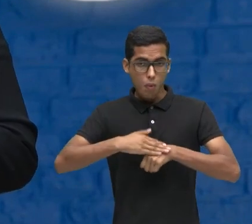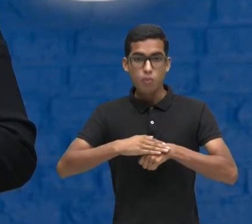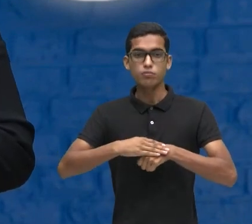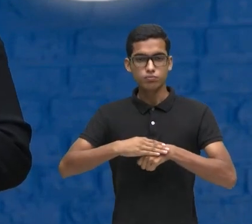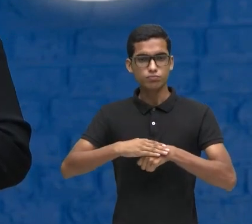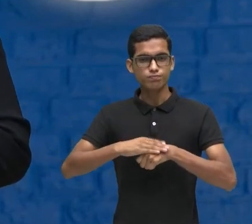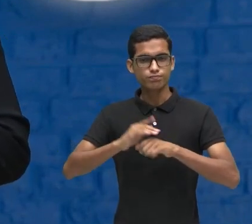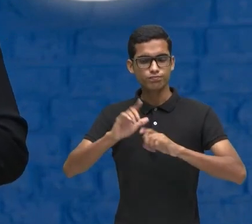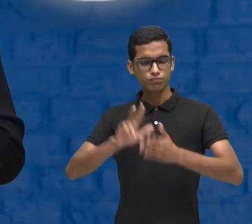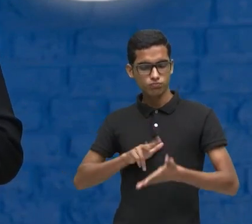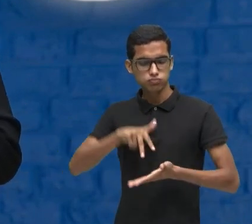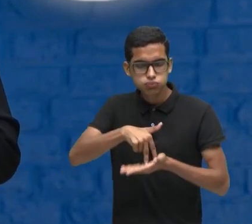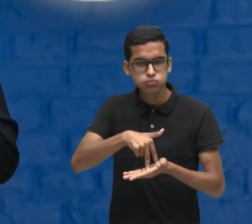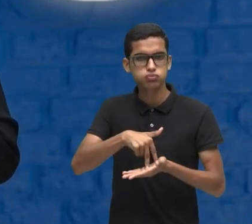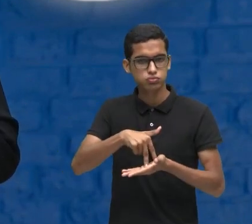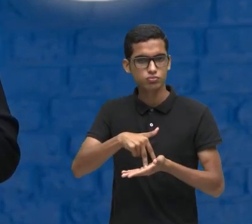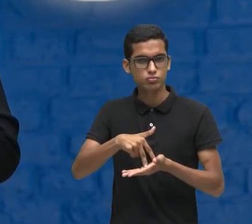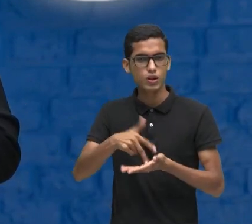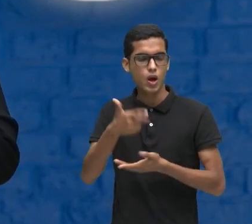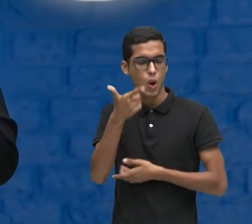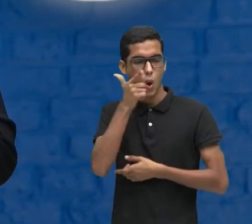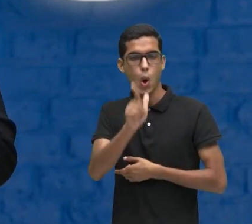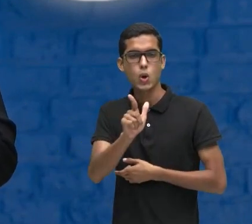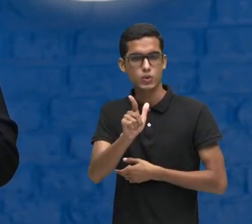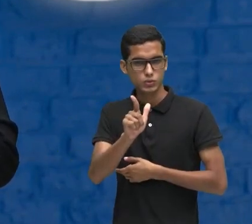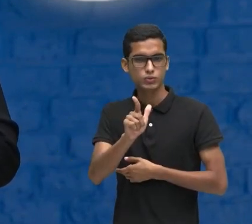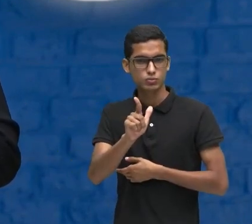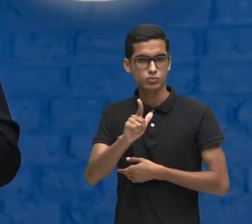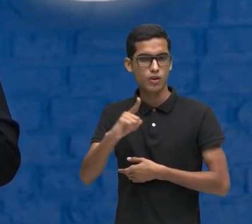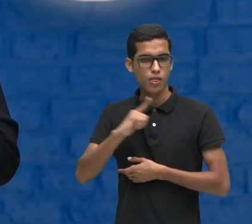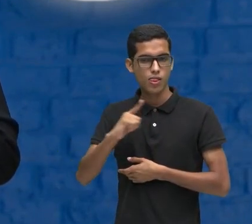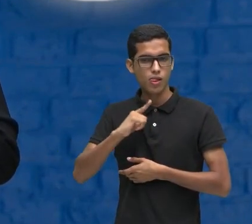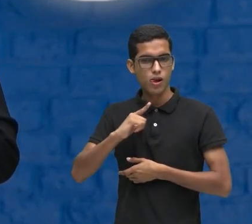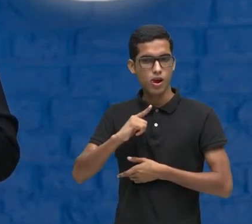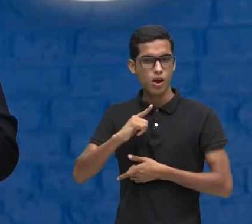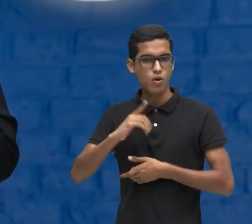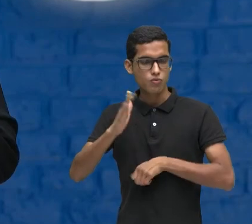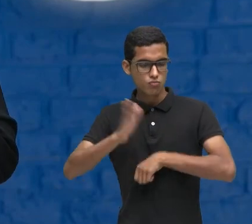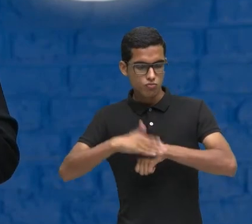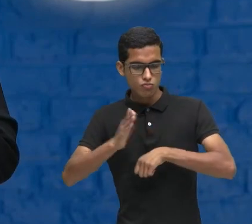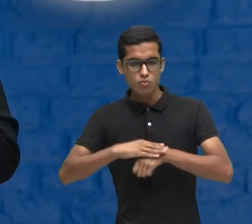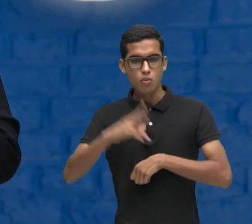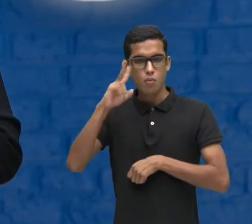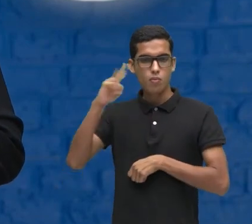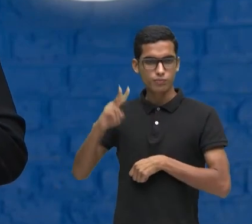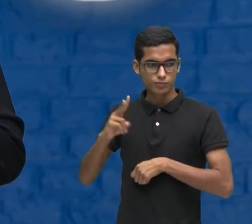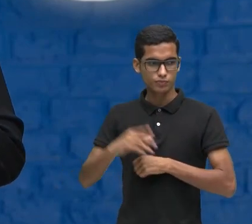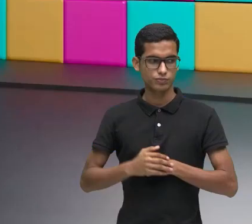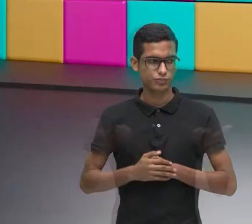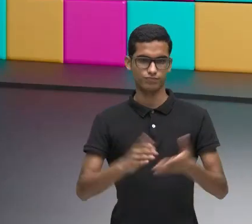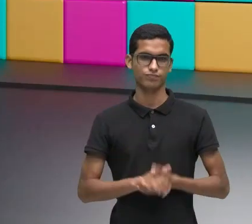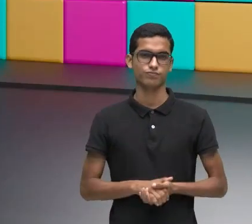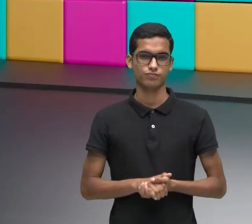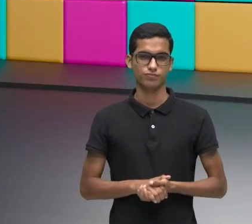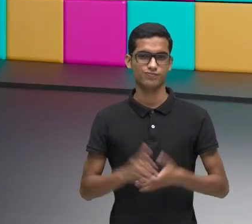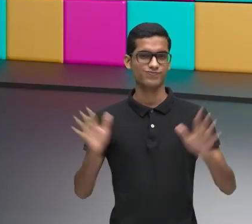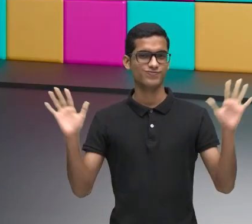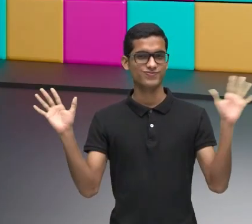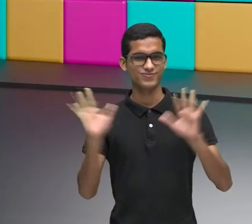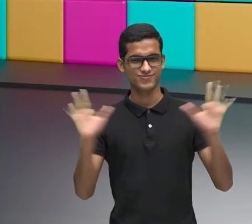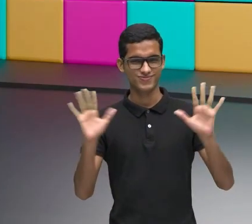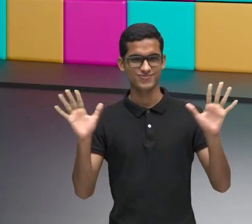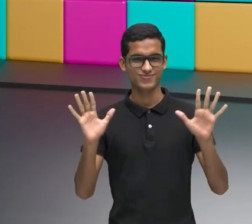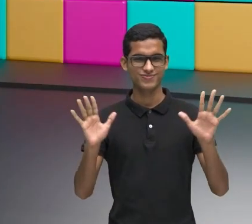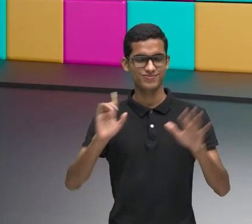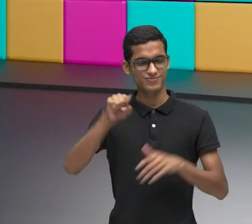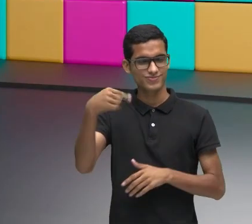que esse seja Protagonista Da sua própria história Então muito obrigada Tchau pessoal